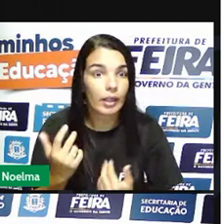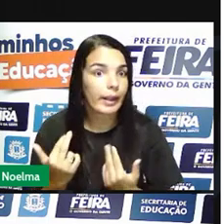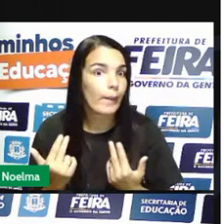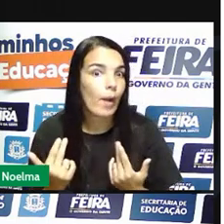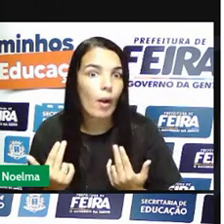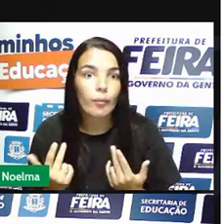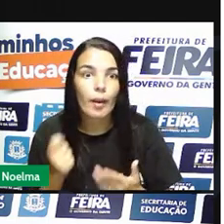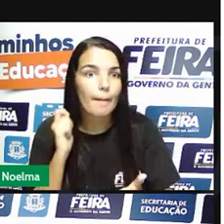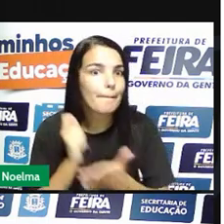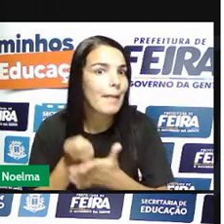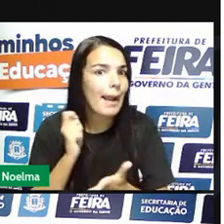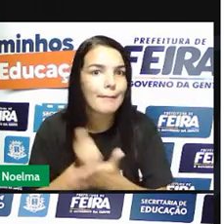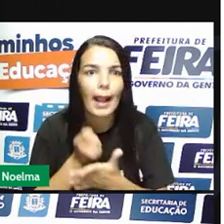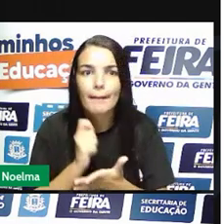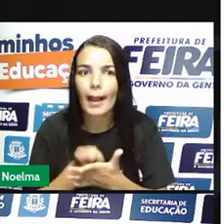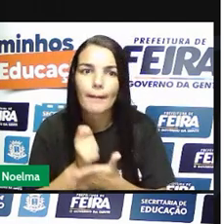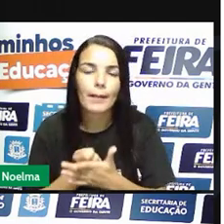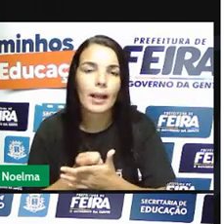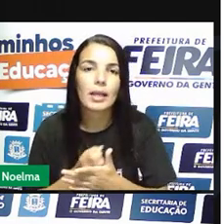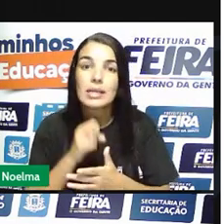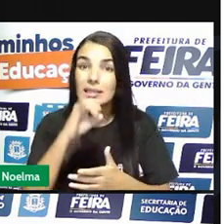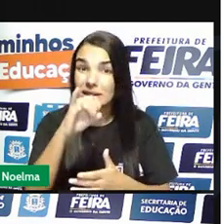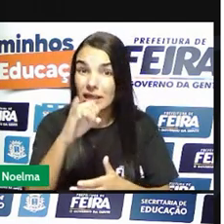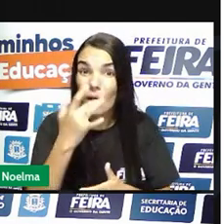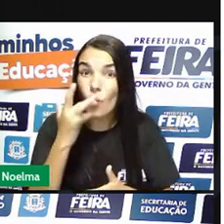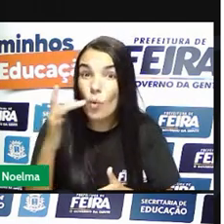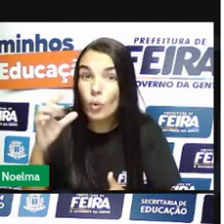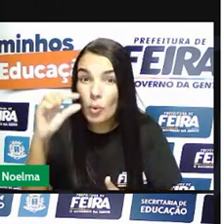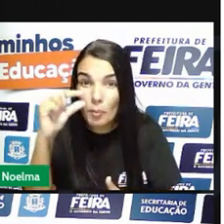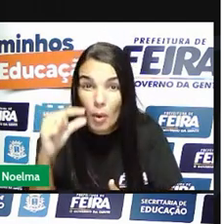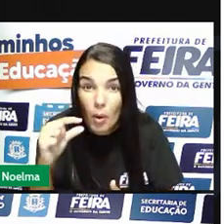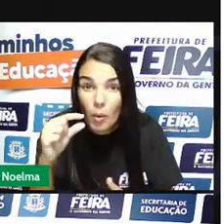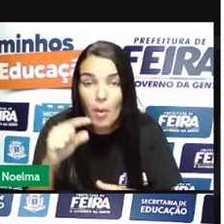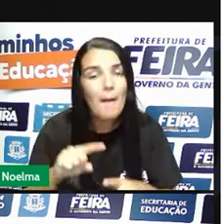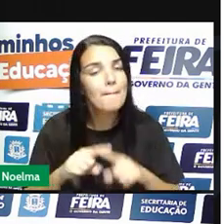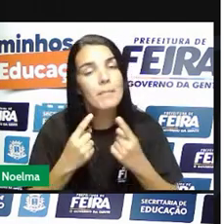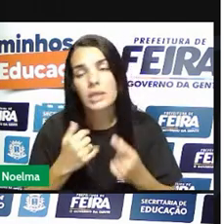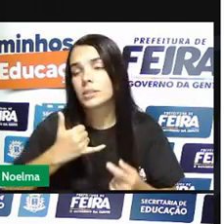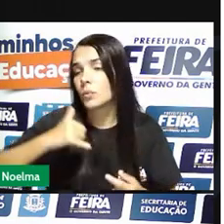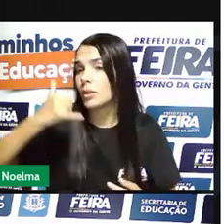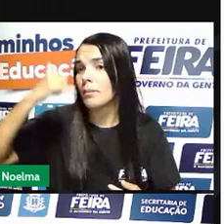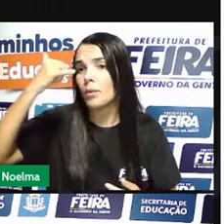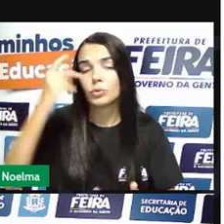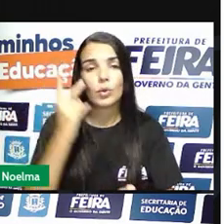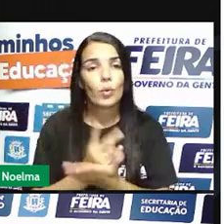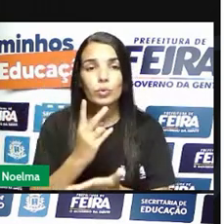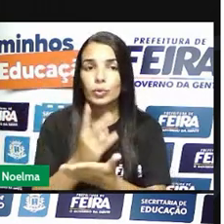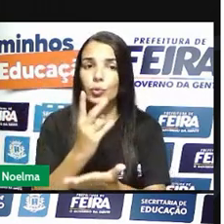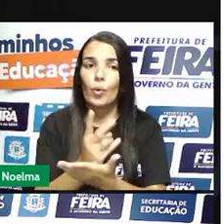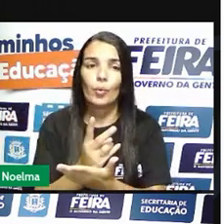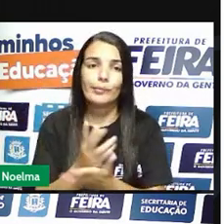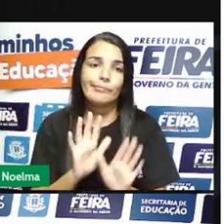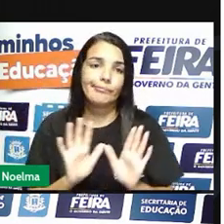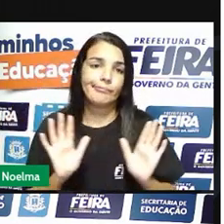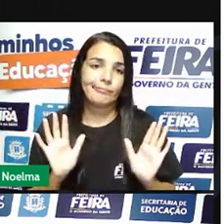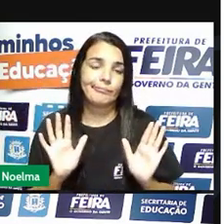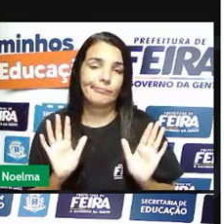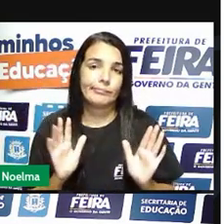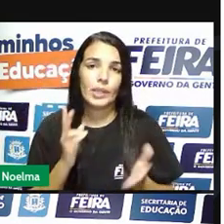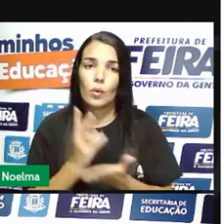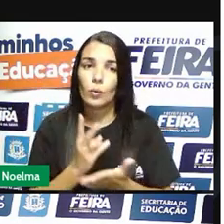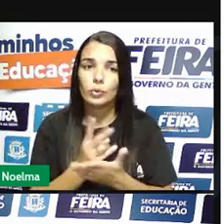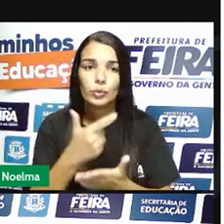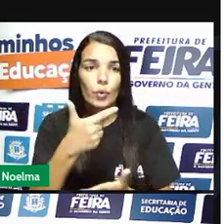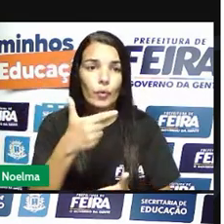mesmo. Por mais que T tinha diminuído a quantidade do ouro, né? A cobrança era a mesma, era um